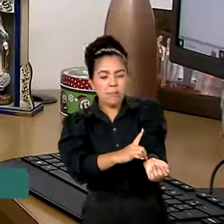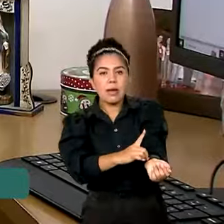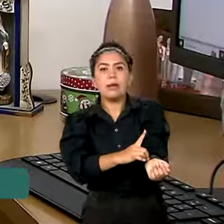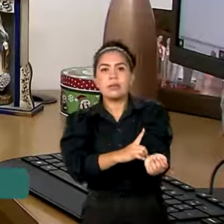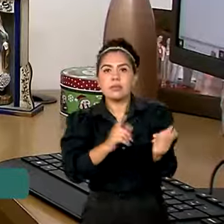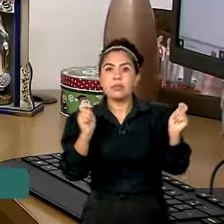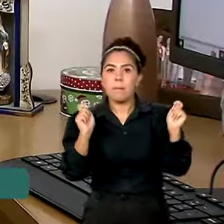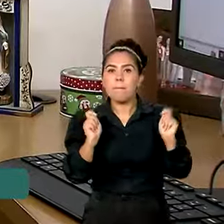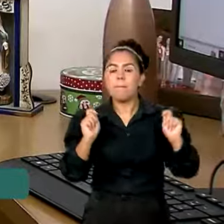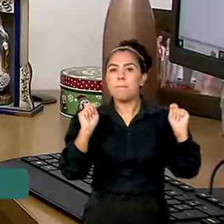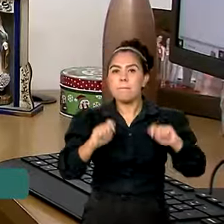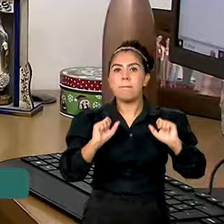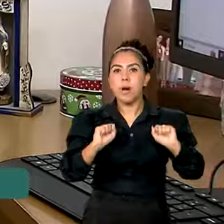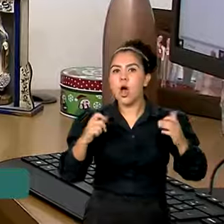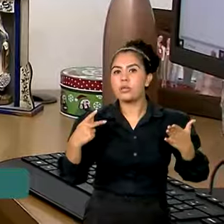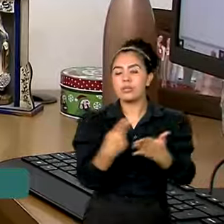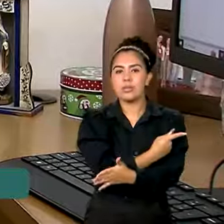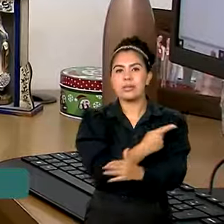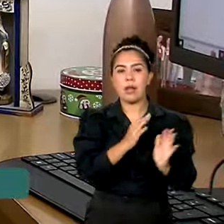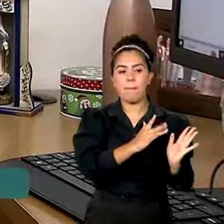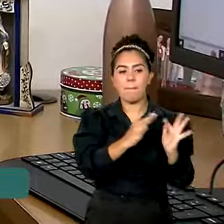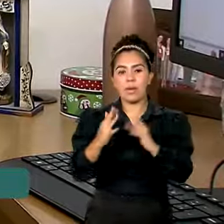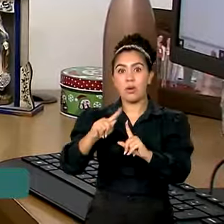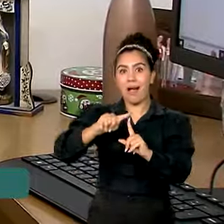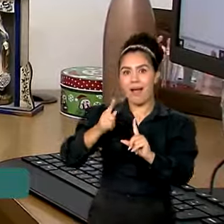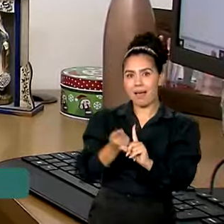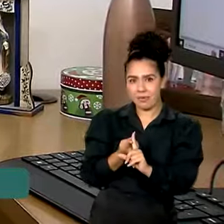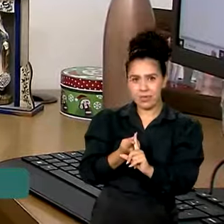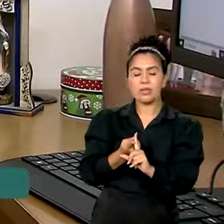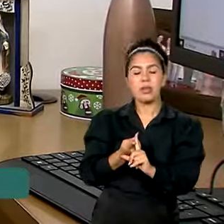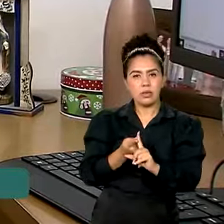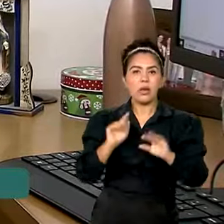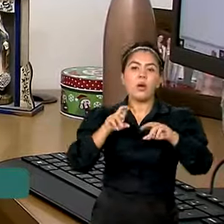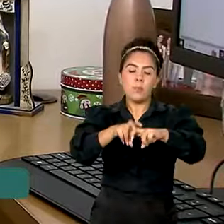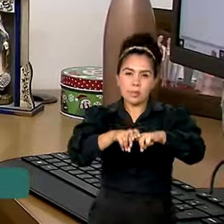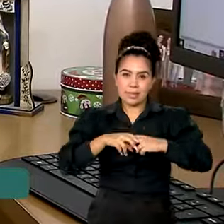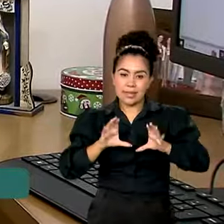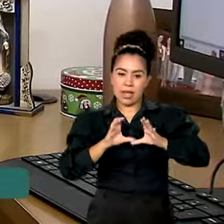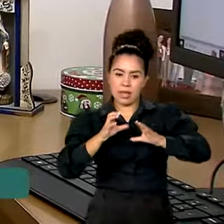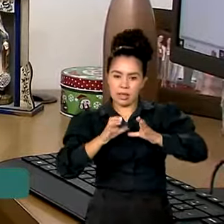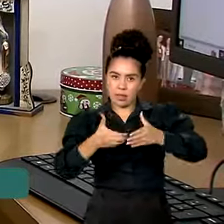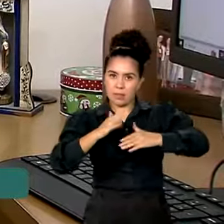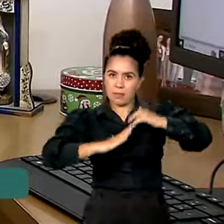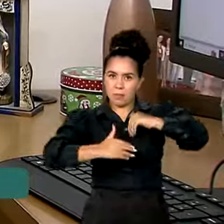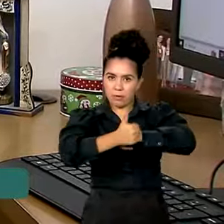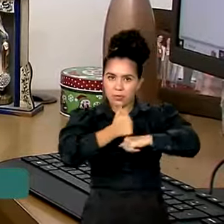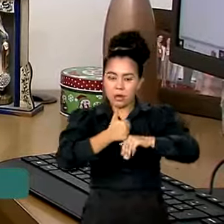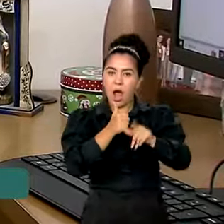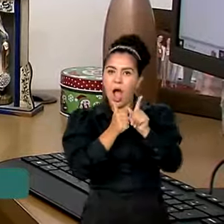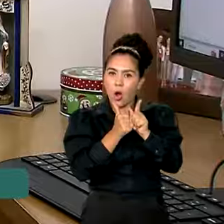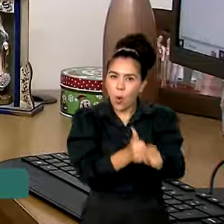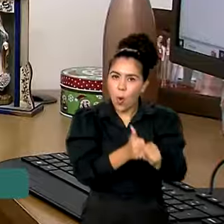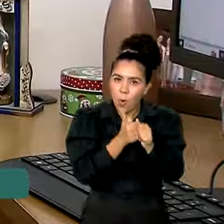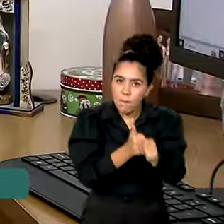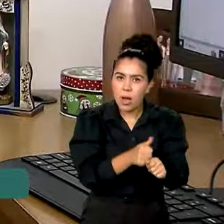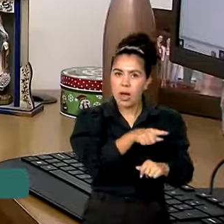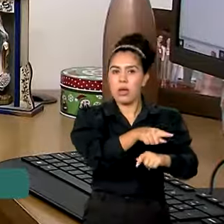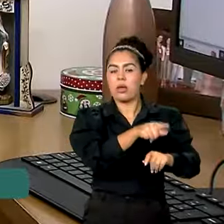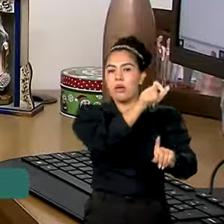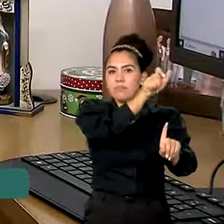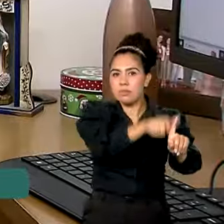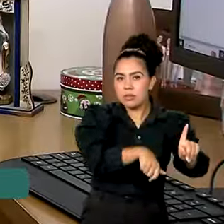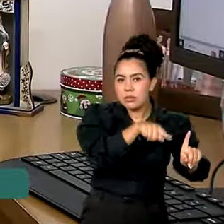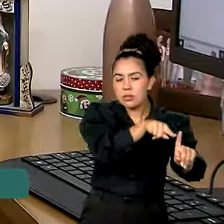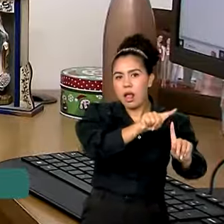durante a gestação. Então, essas mulheres, elas também são acompanhadas pela equipe da Estratégia de Saúde da Família e caso essa